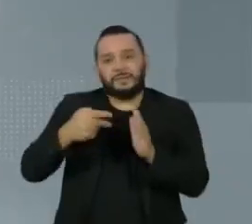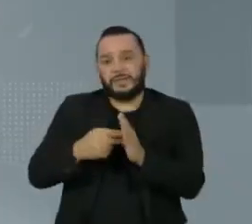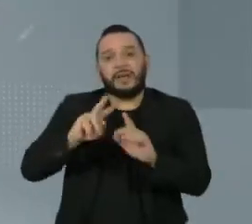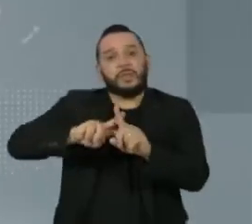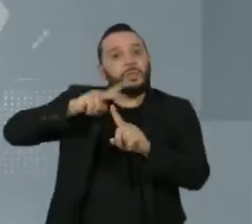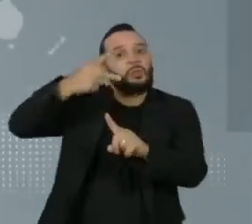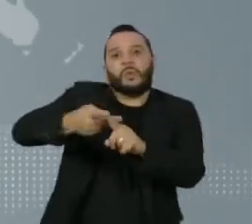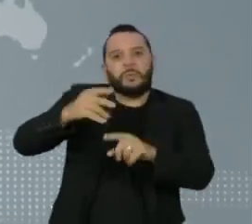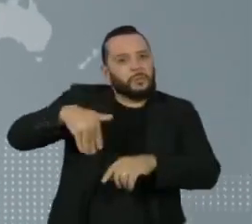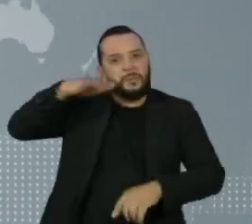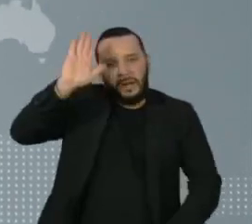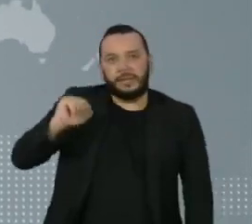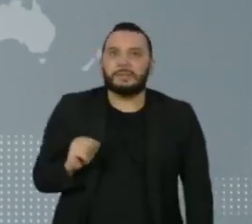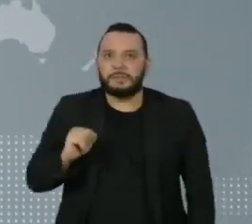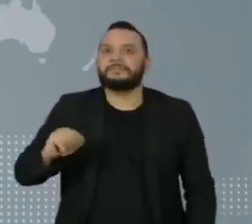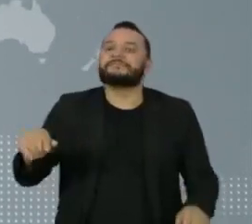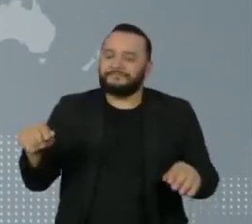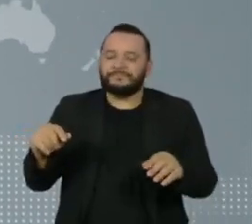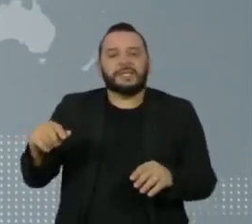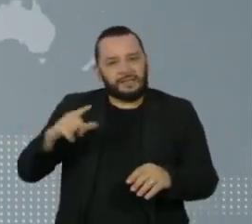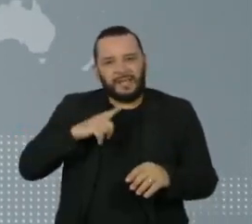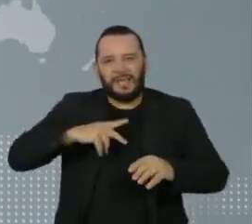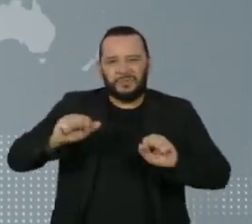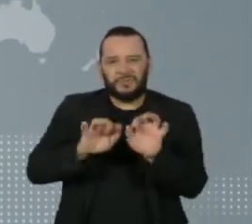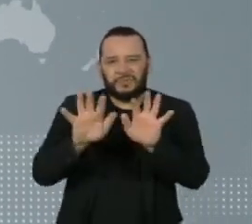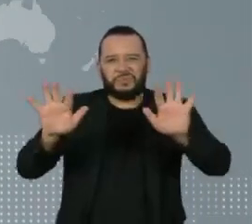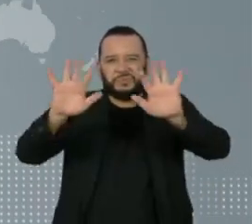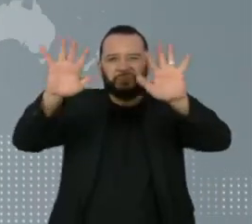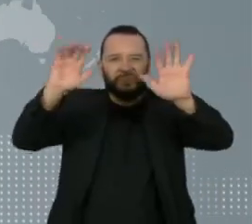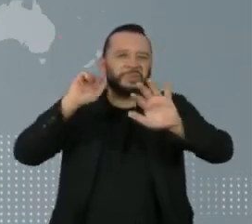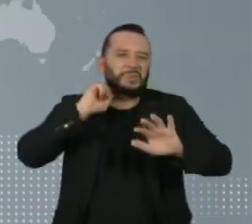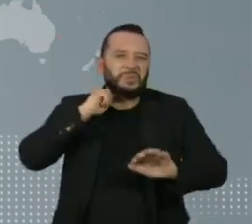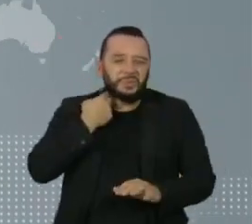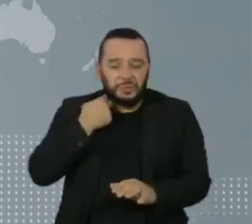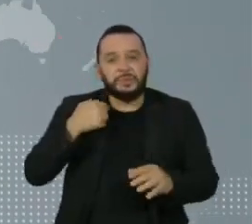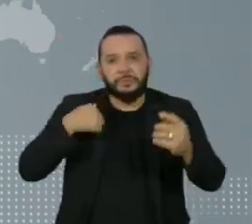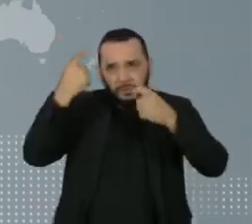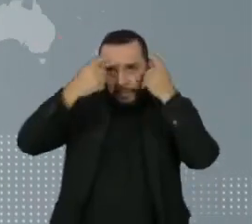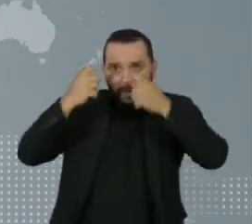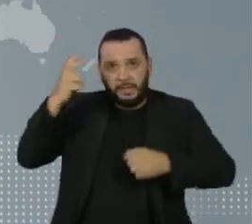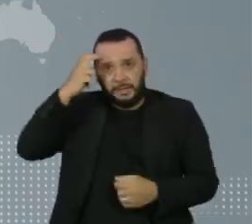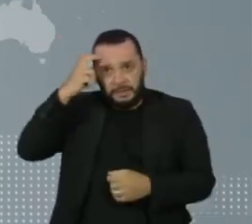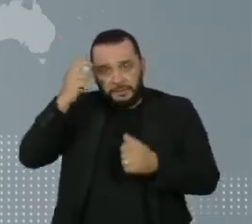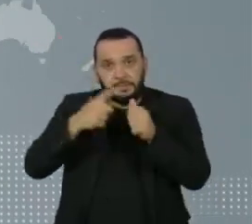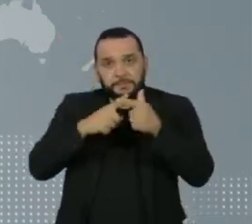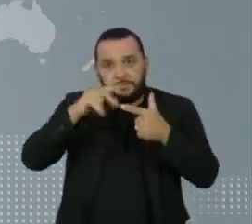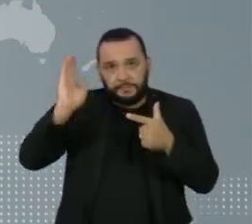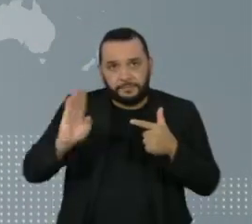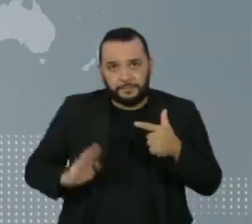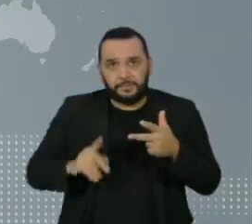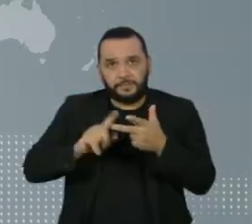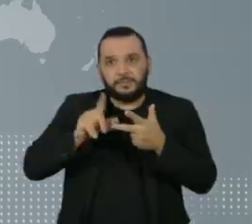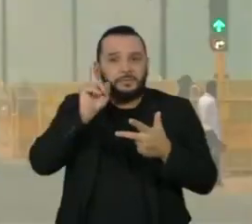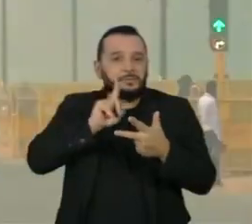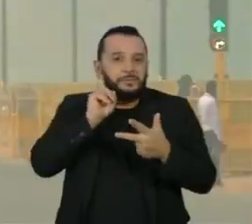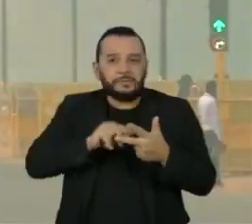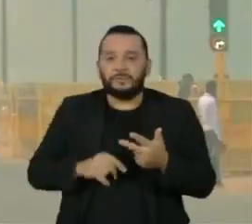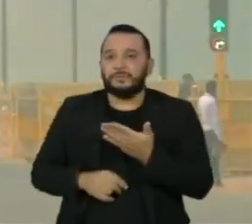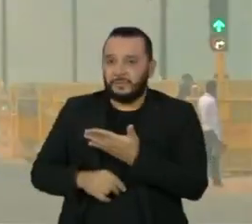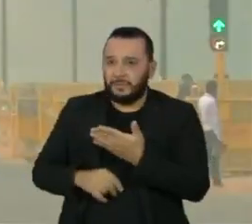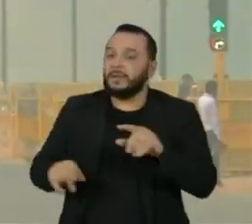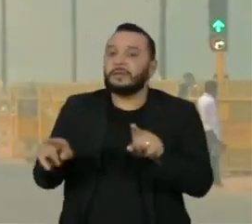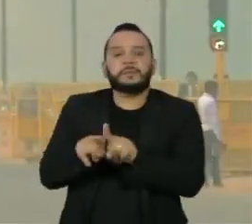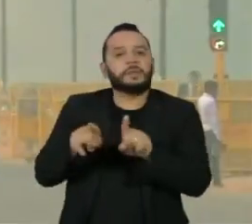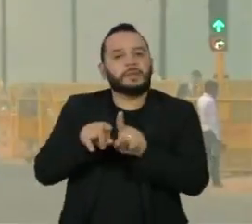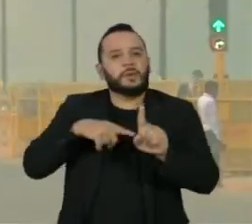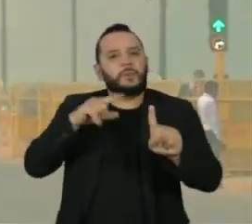Considerando a projeção de aumento na produção, os três países que mais preocupam são a Arábia Saudita, o Brasil e os Estados Unidos. Um dos